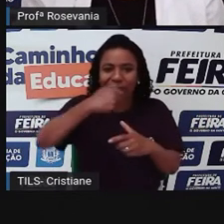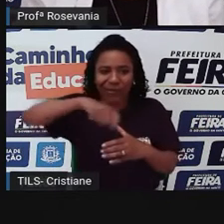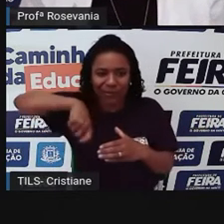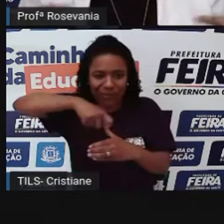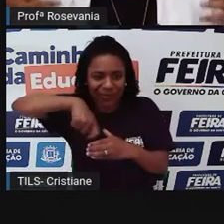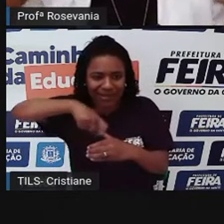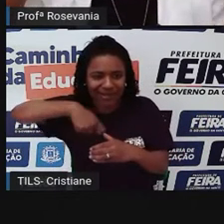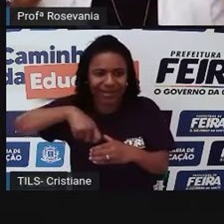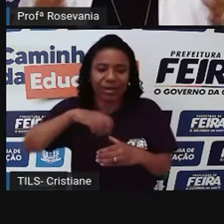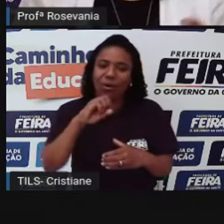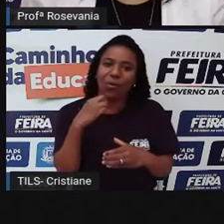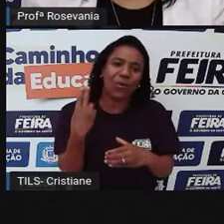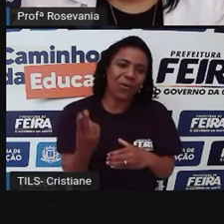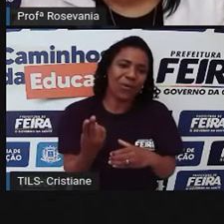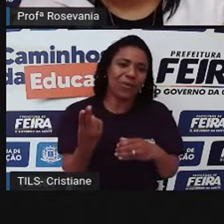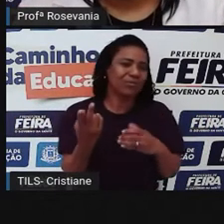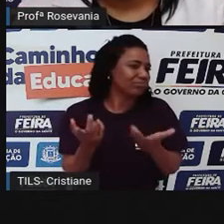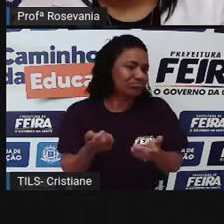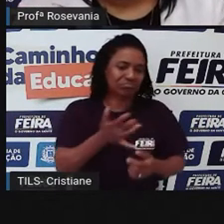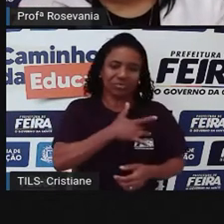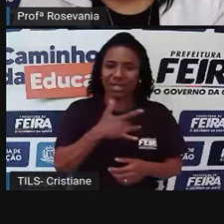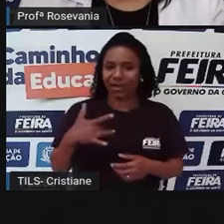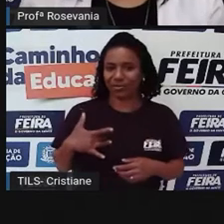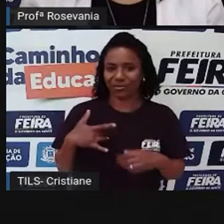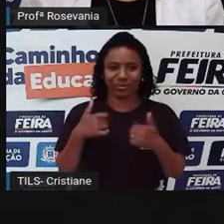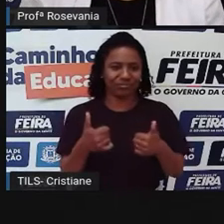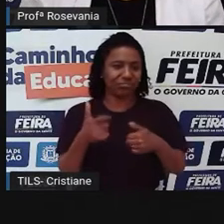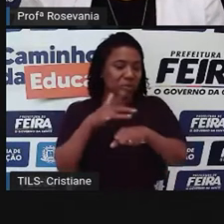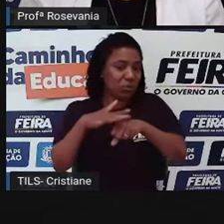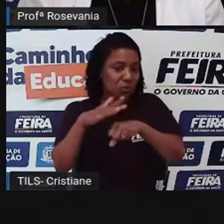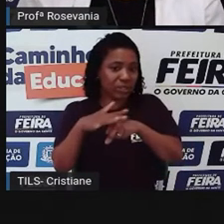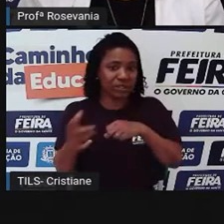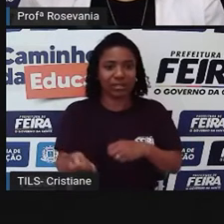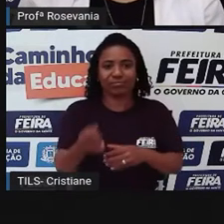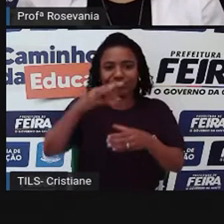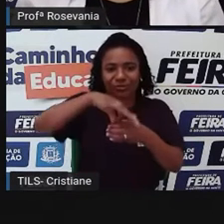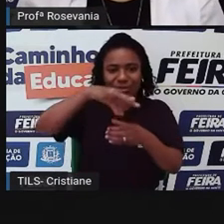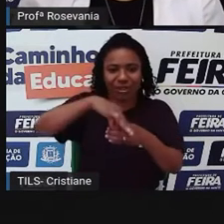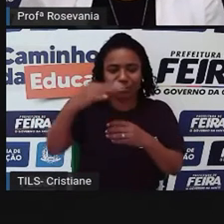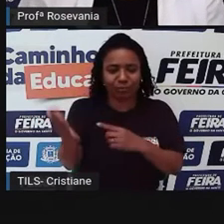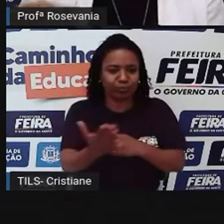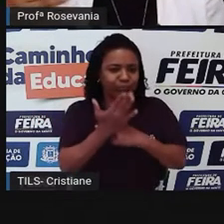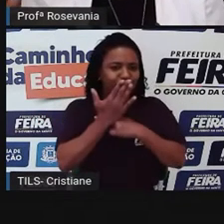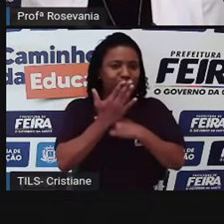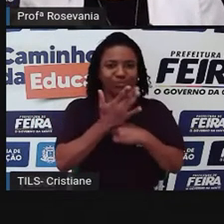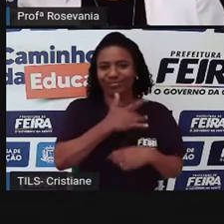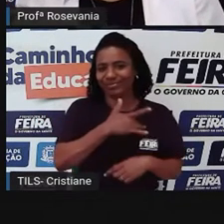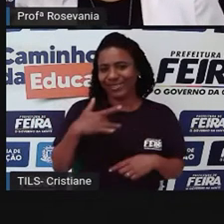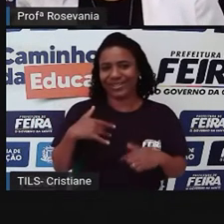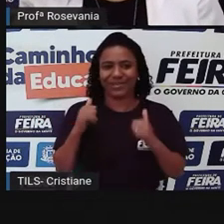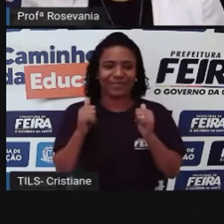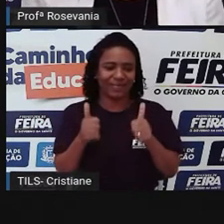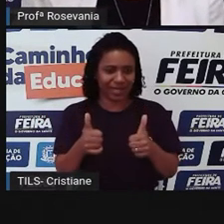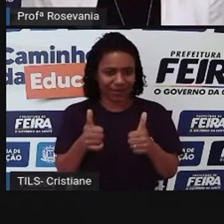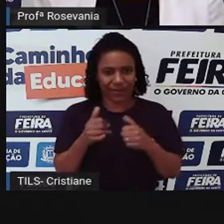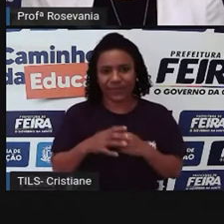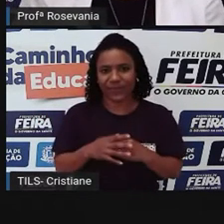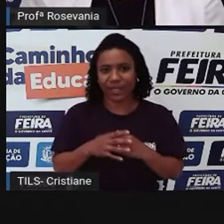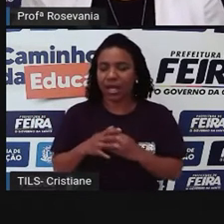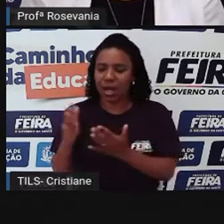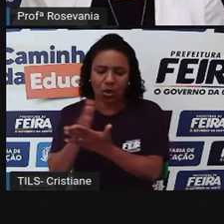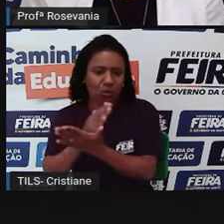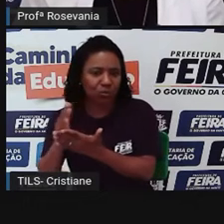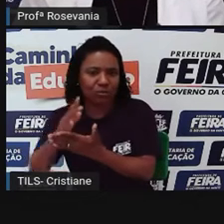né, na medicina, a gente também tem essa questão da cultura popular. Sempre alguém sabe um chazinho que serve para algum tipo de